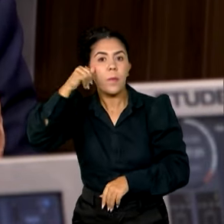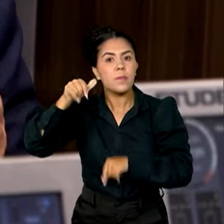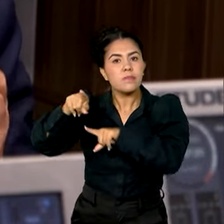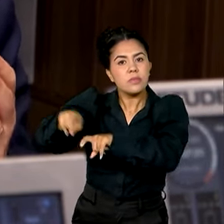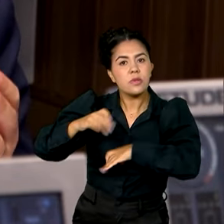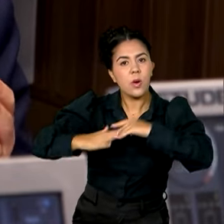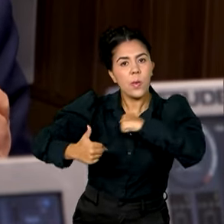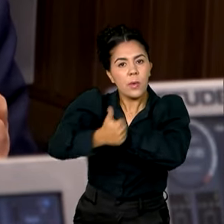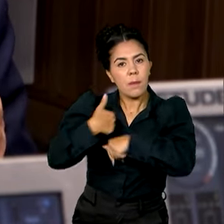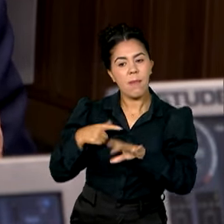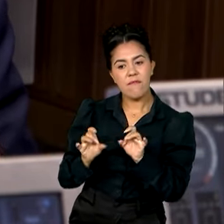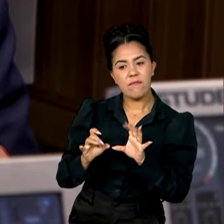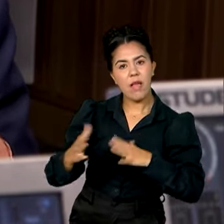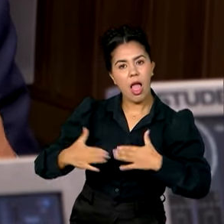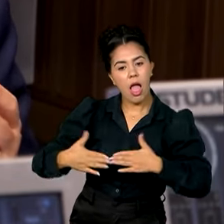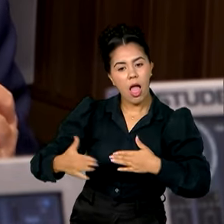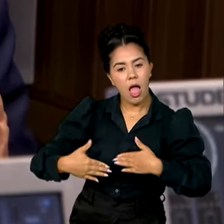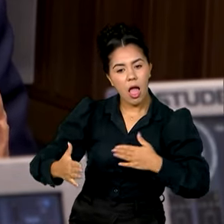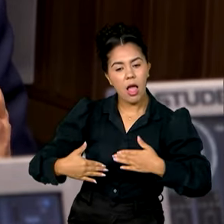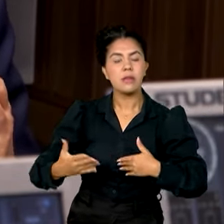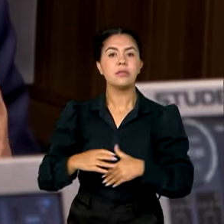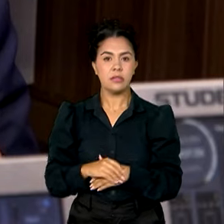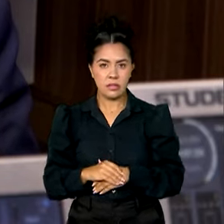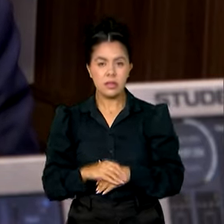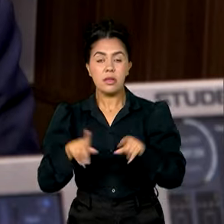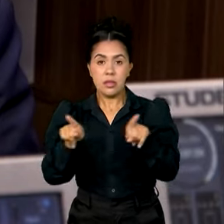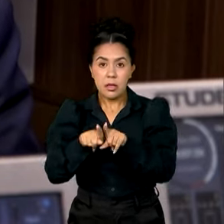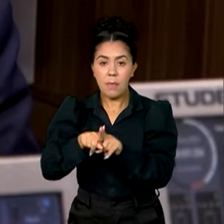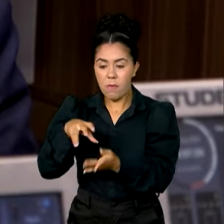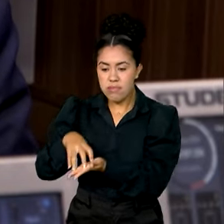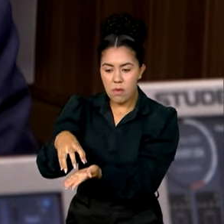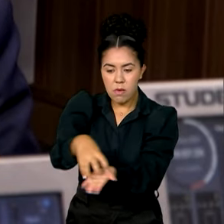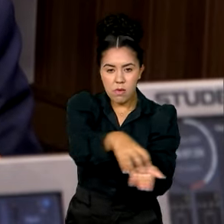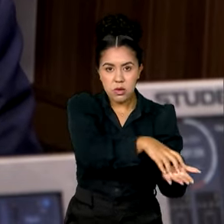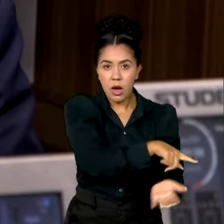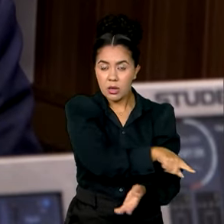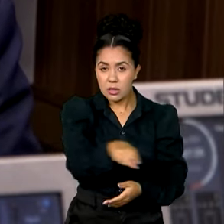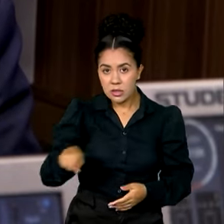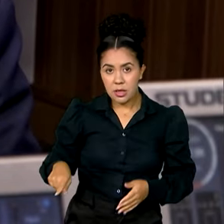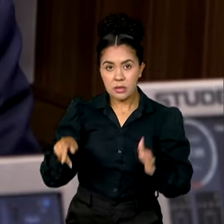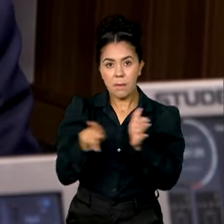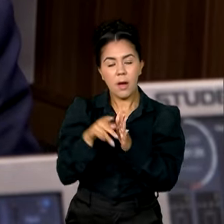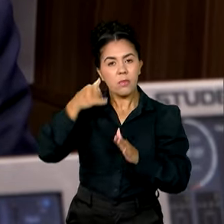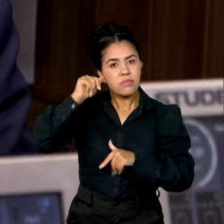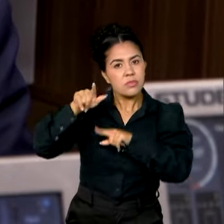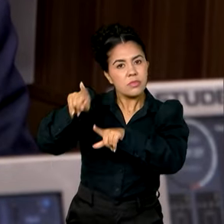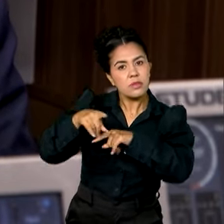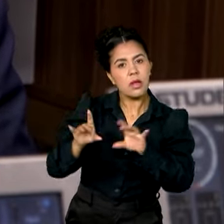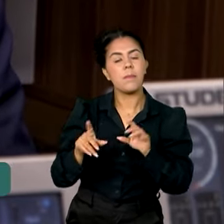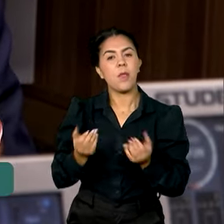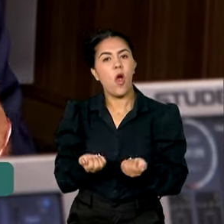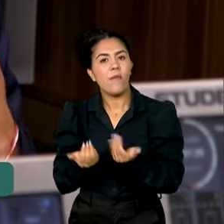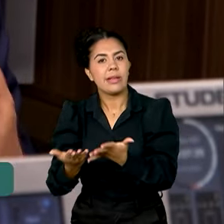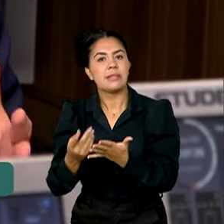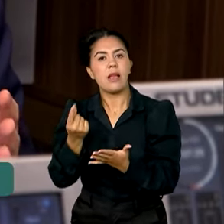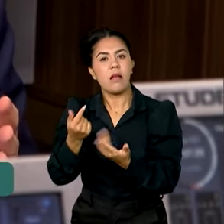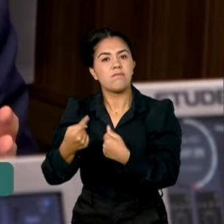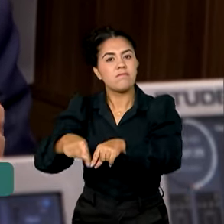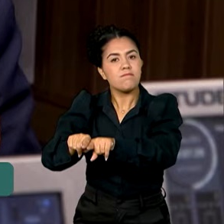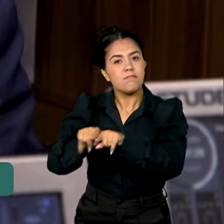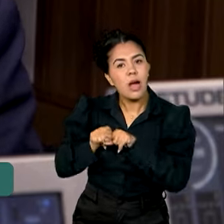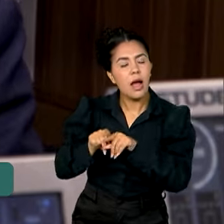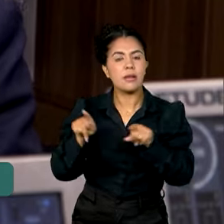produtos ali. A partir dessas centrais, fazer um trabalho com os agricultores, tanto de oferta de crédito, de